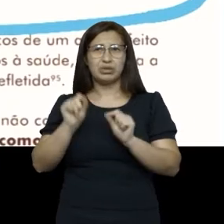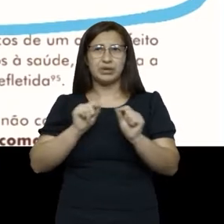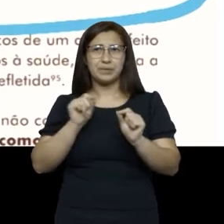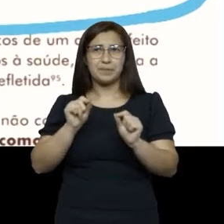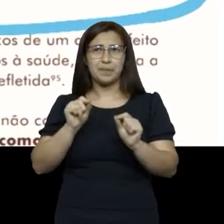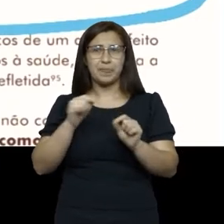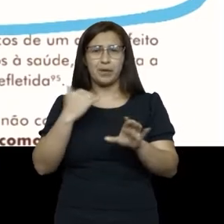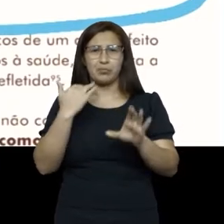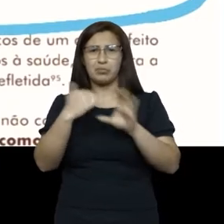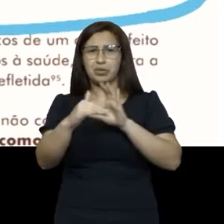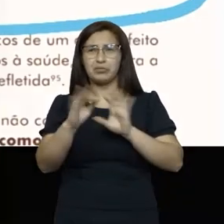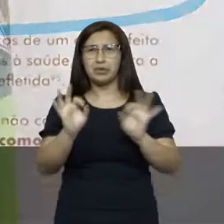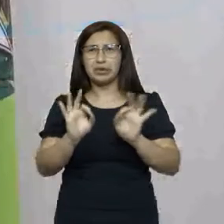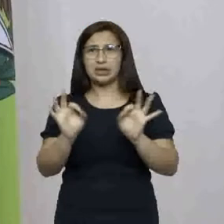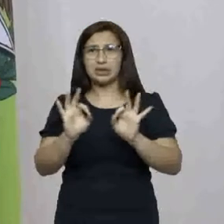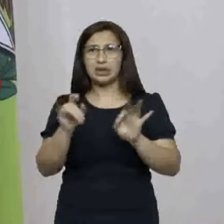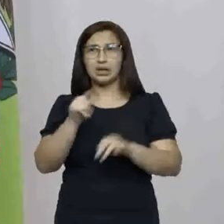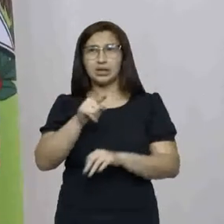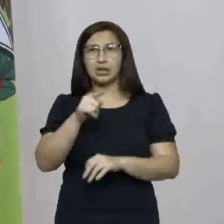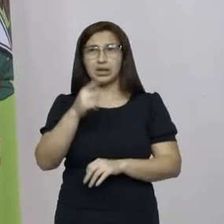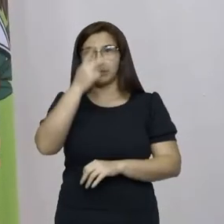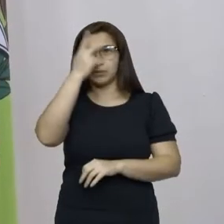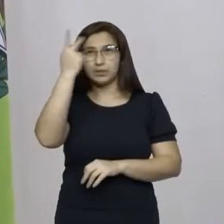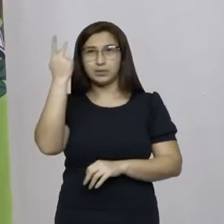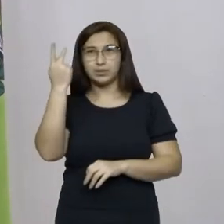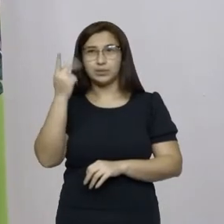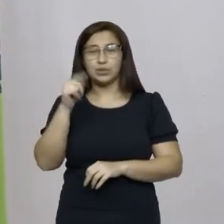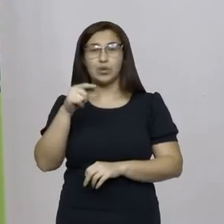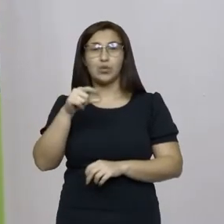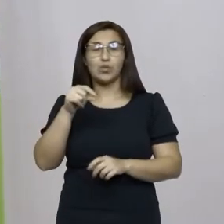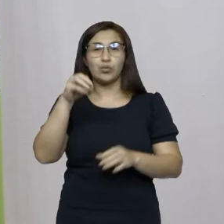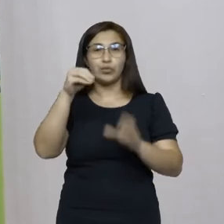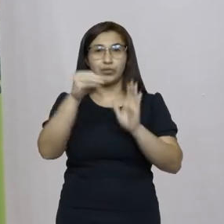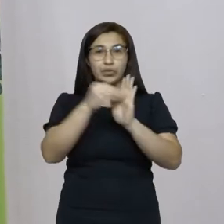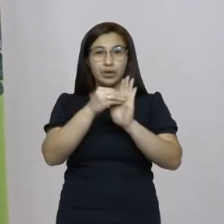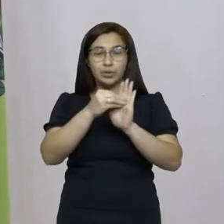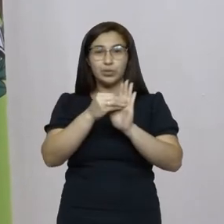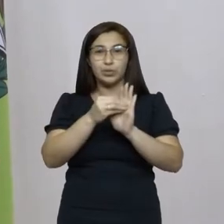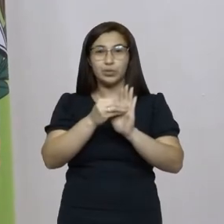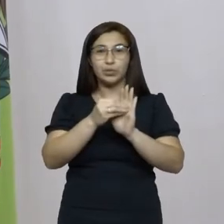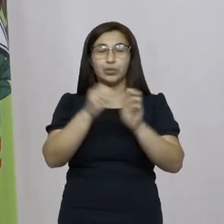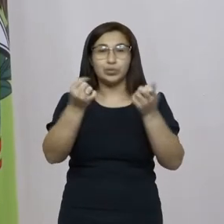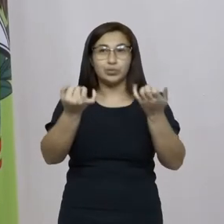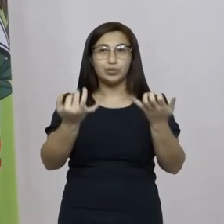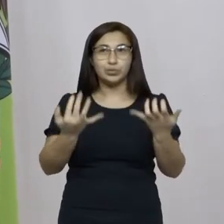mandando para para o pessoal ali tem uma parte da cartilha que diz assim